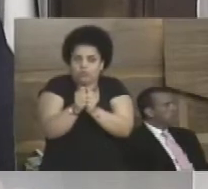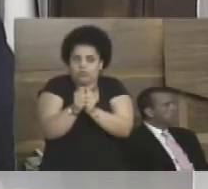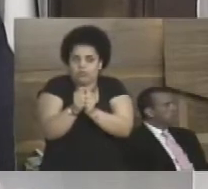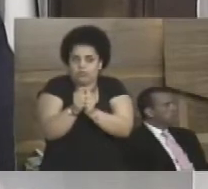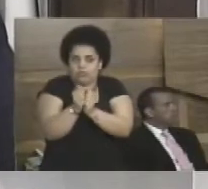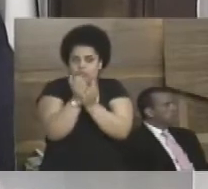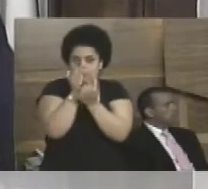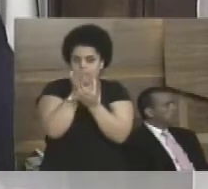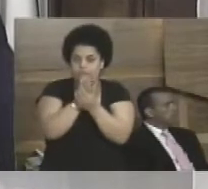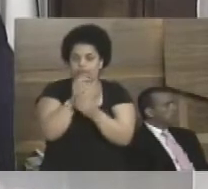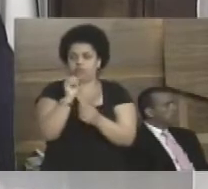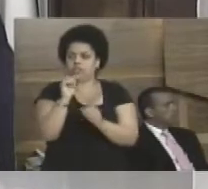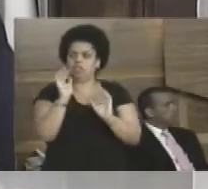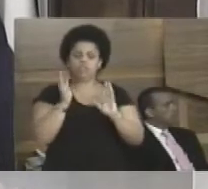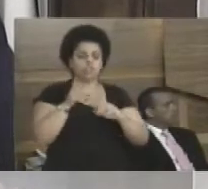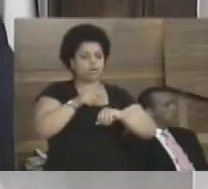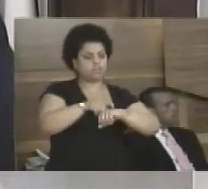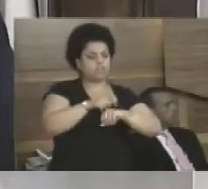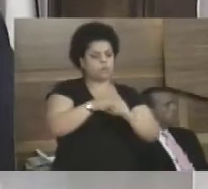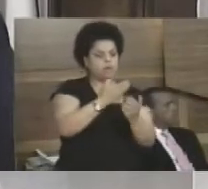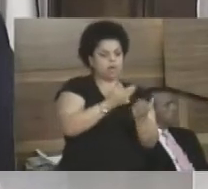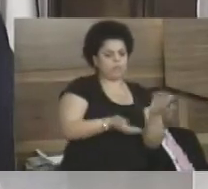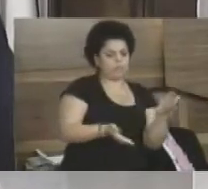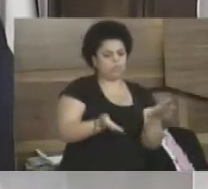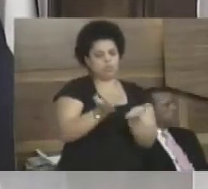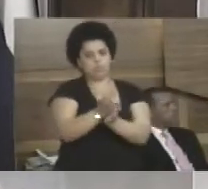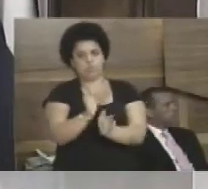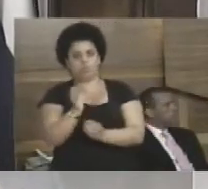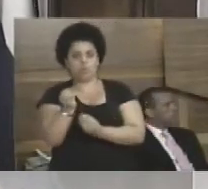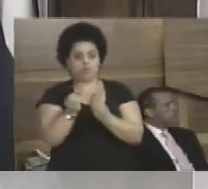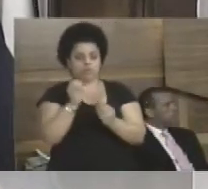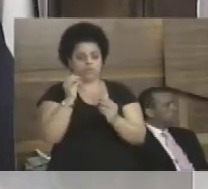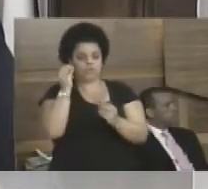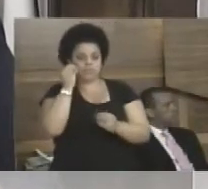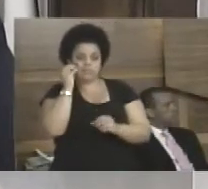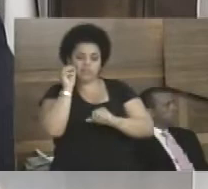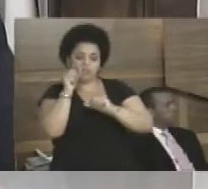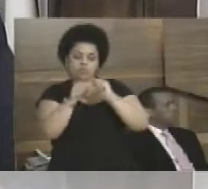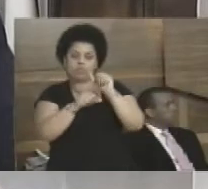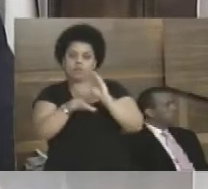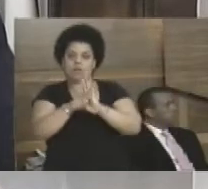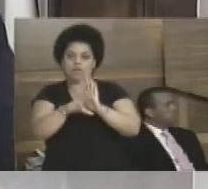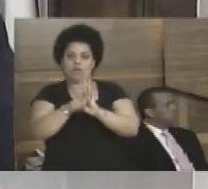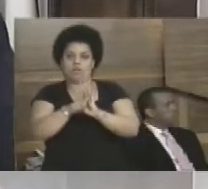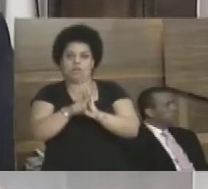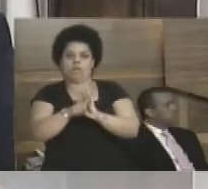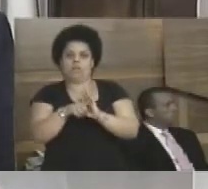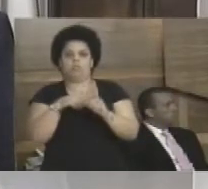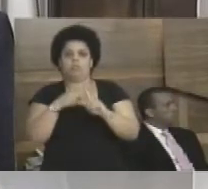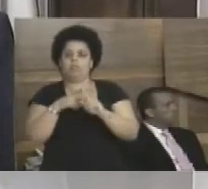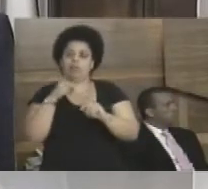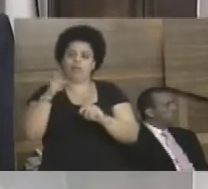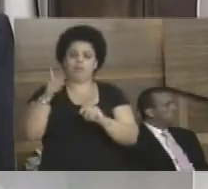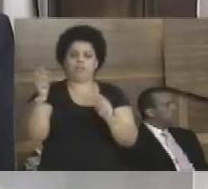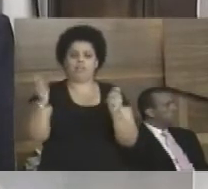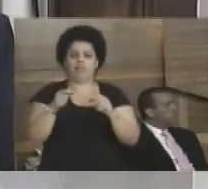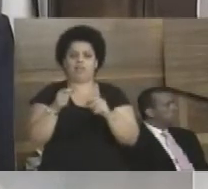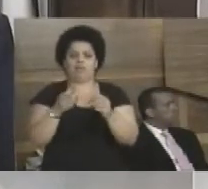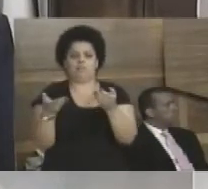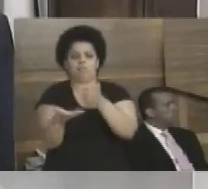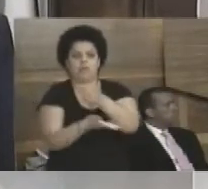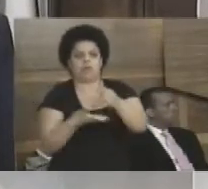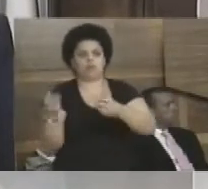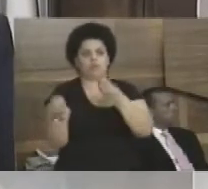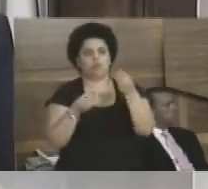passou o momento, vamos tentar andar assim dentro da nossa lei orgânica, porque é ela que dá as diretrizes no nosso município, então eu acho